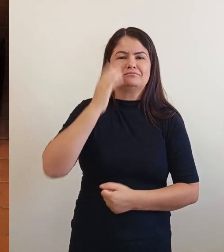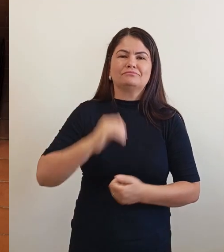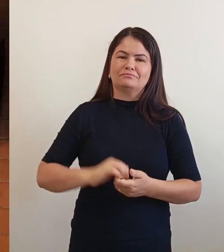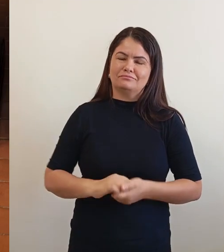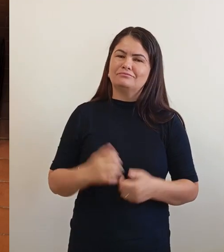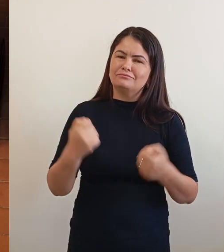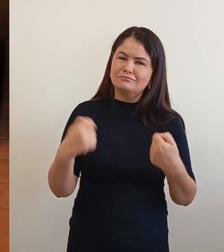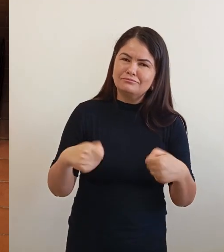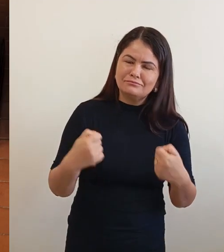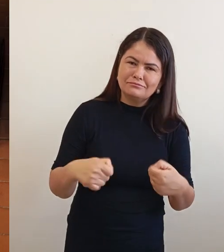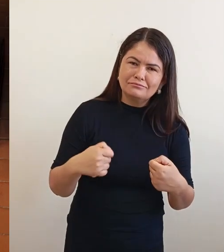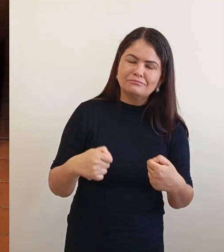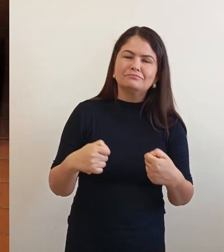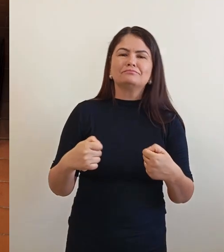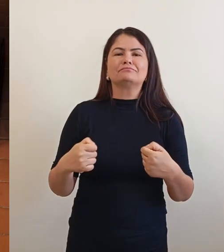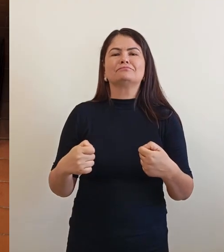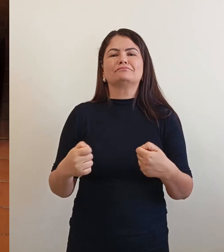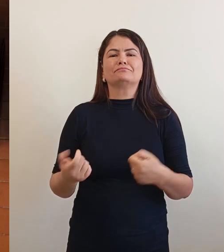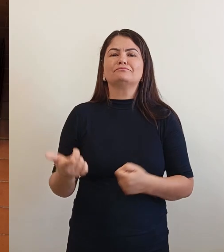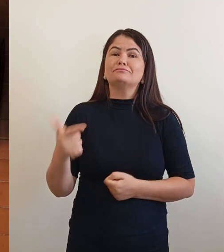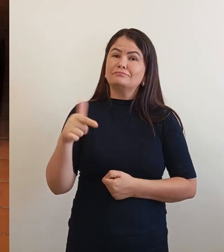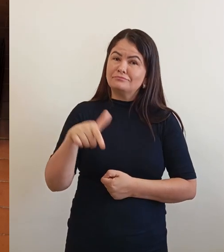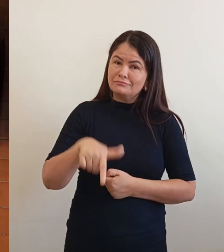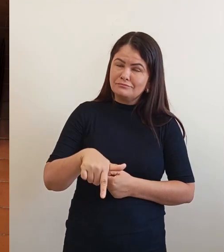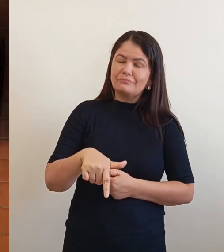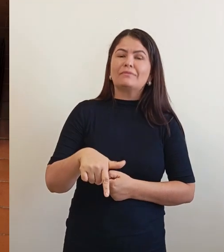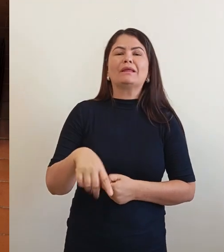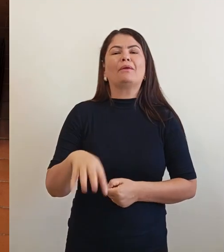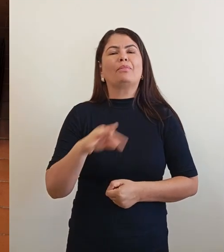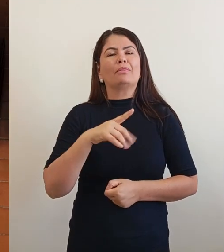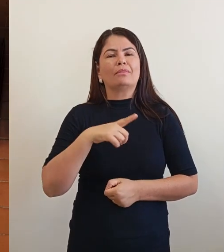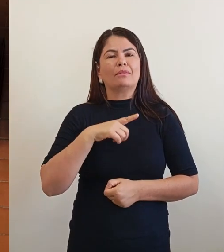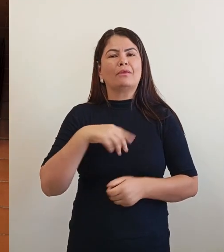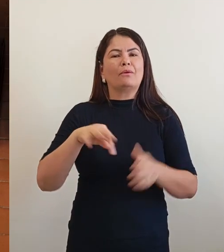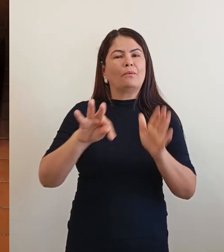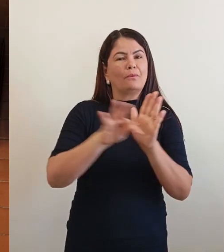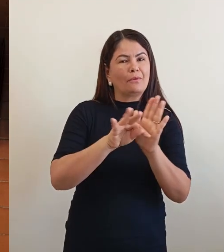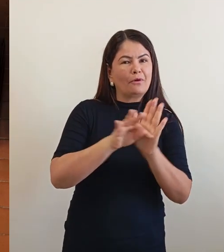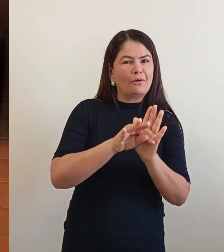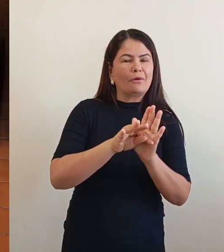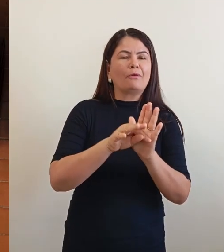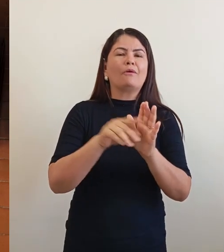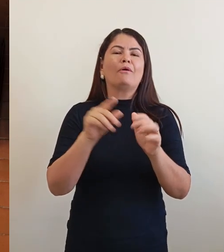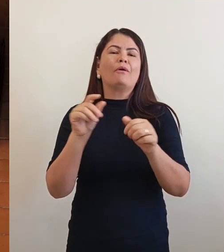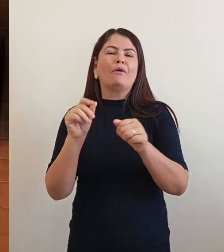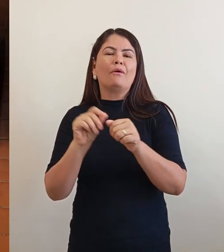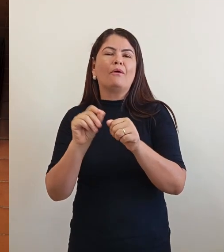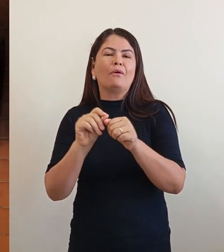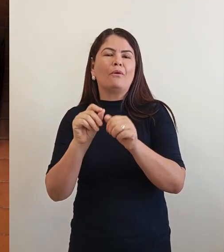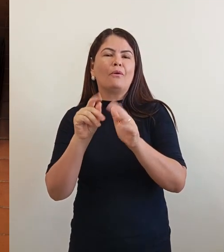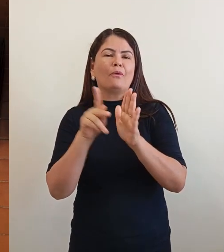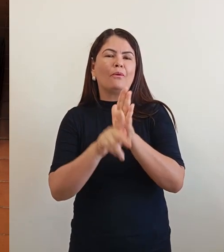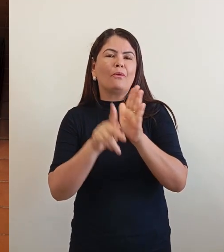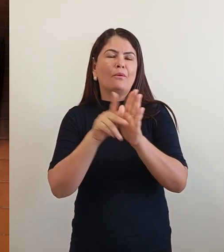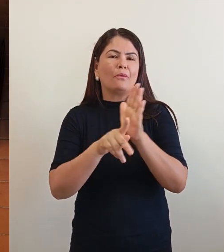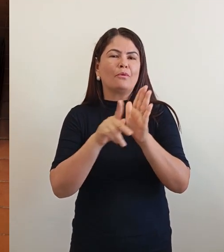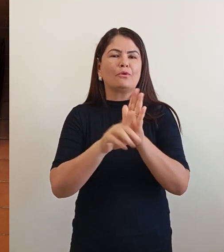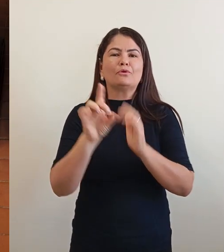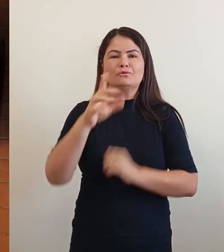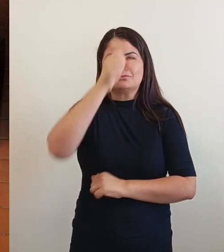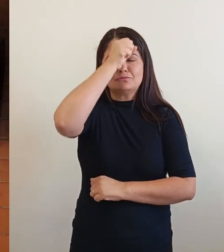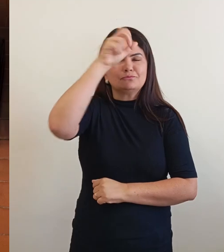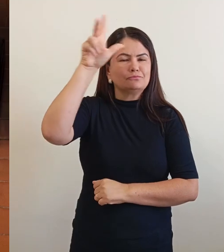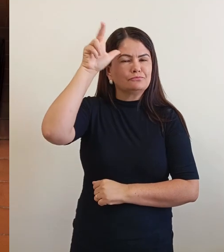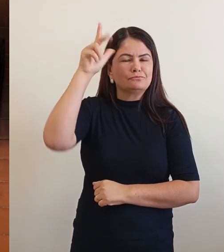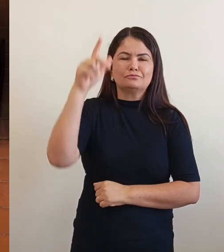volta a falar, os técnicos para fazer os projetos, porque só o município não vai dar conta, em parceria com o